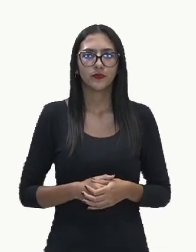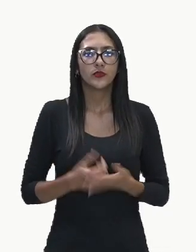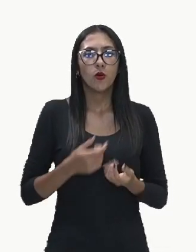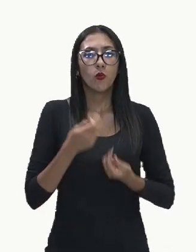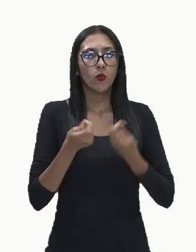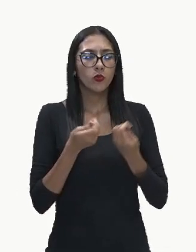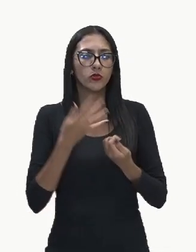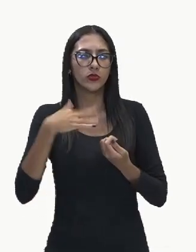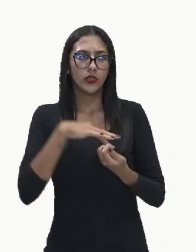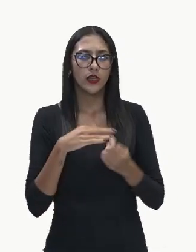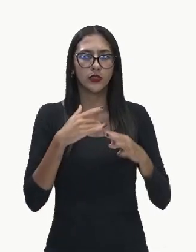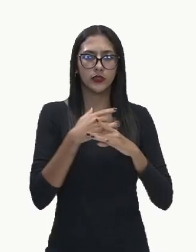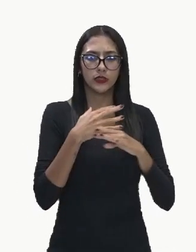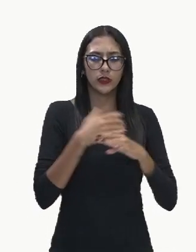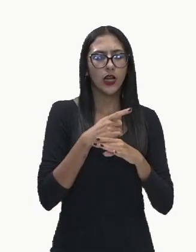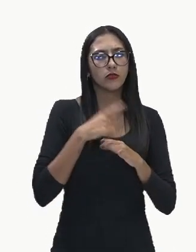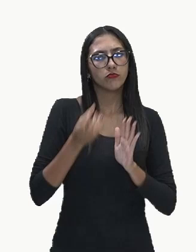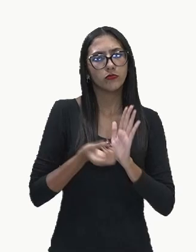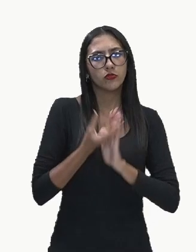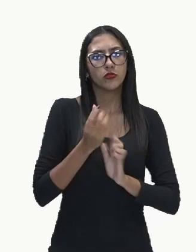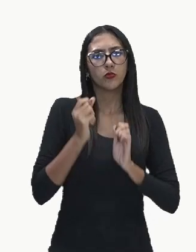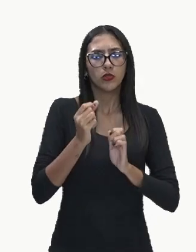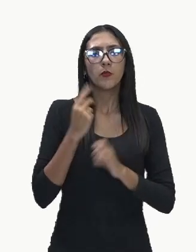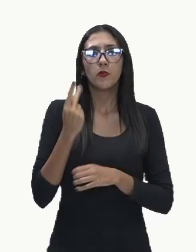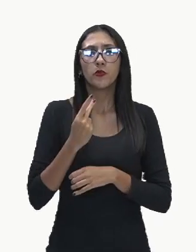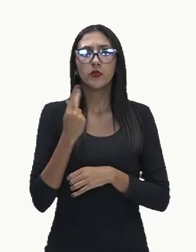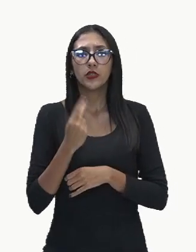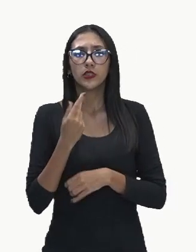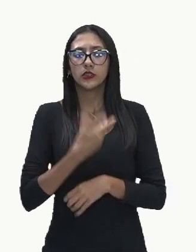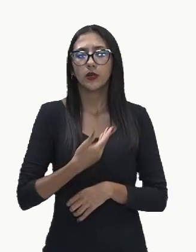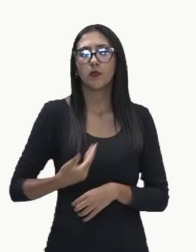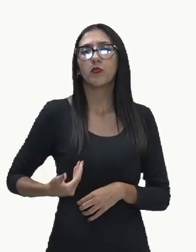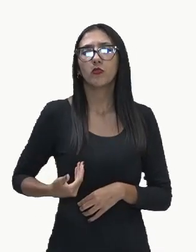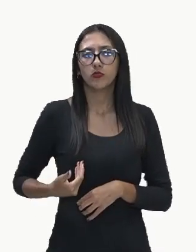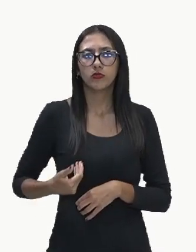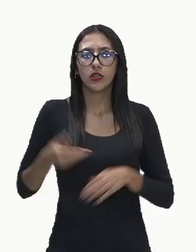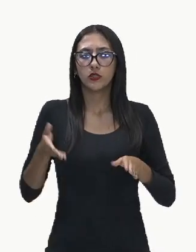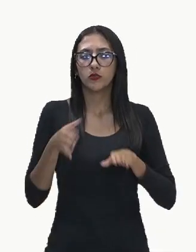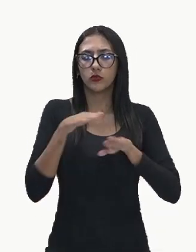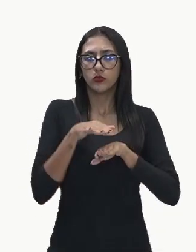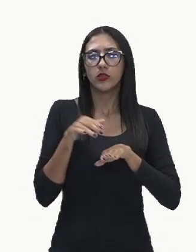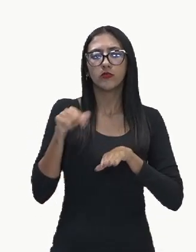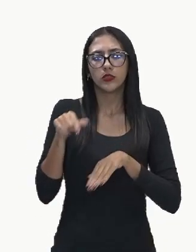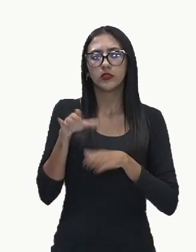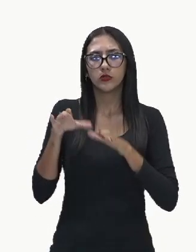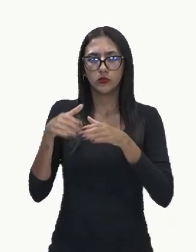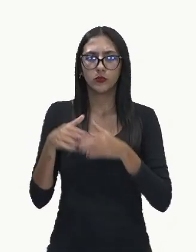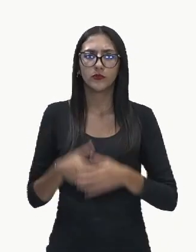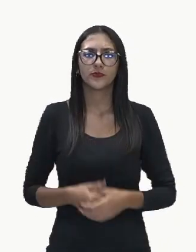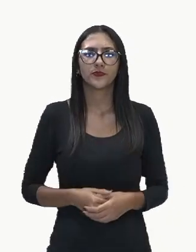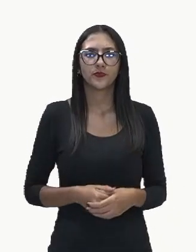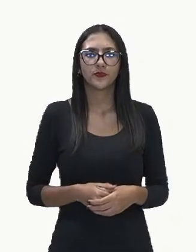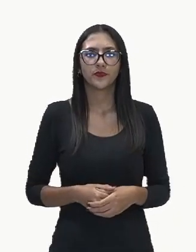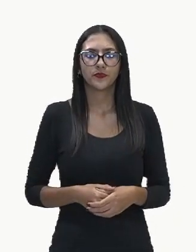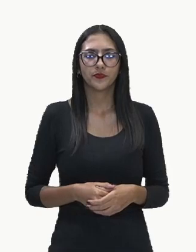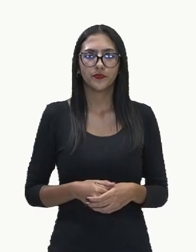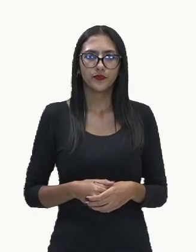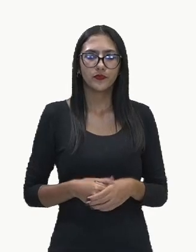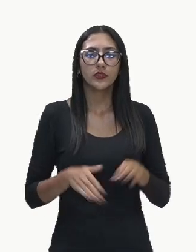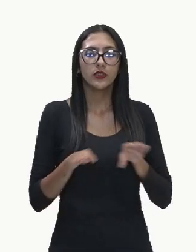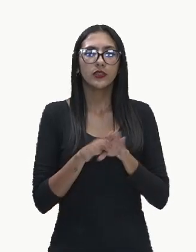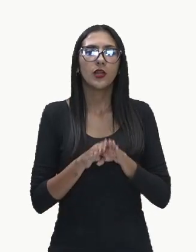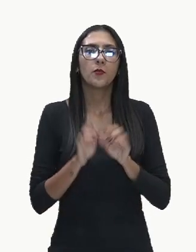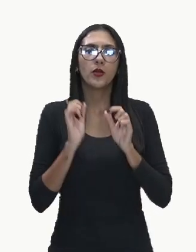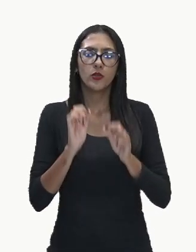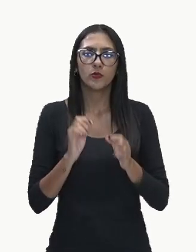tem implementado políticas de inclusão social para melhorar a vida dos catadores de lixo dentre elas a formalização